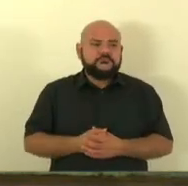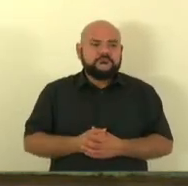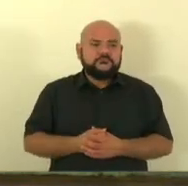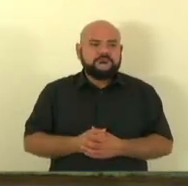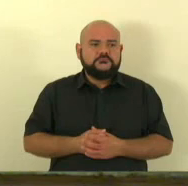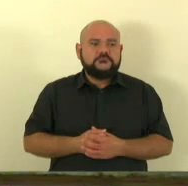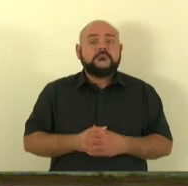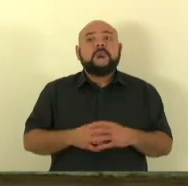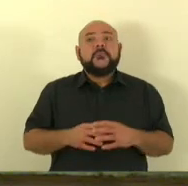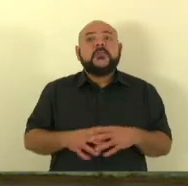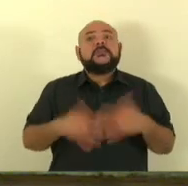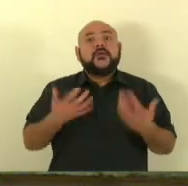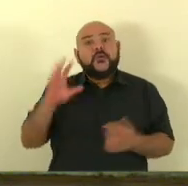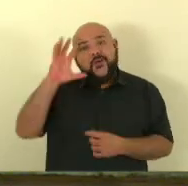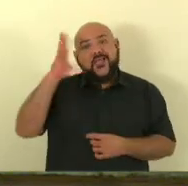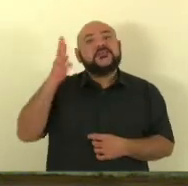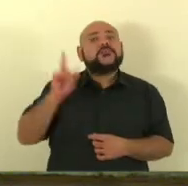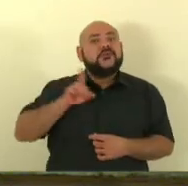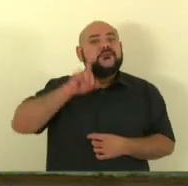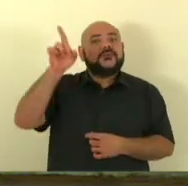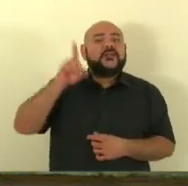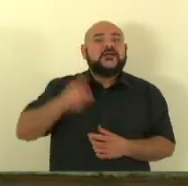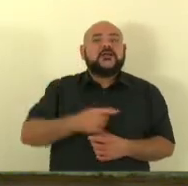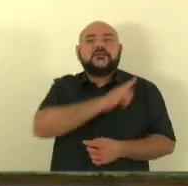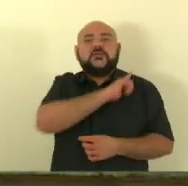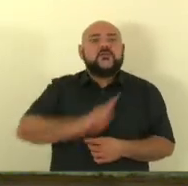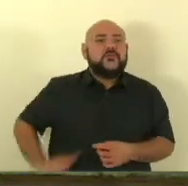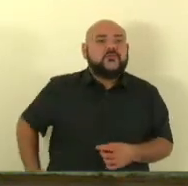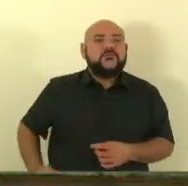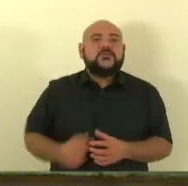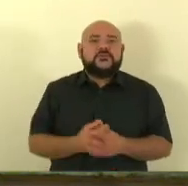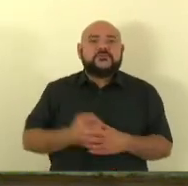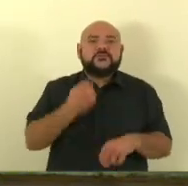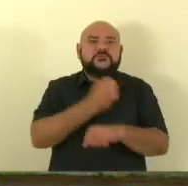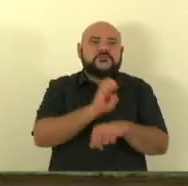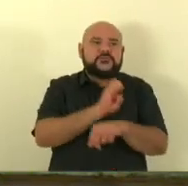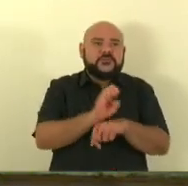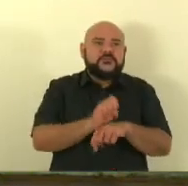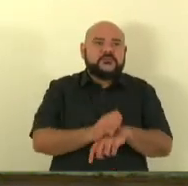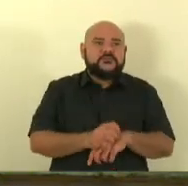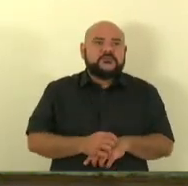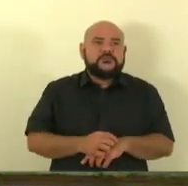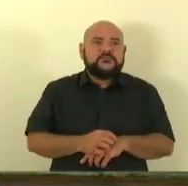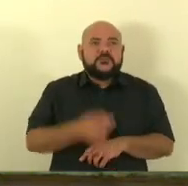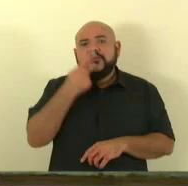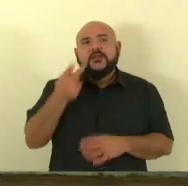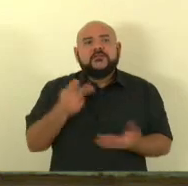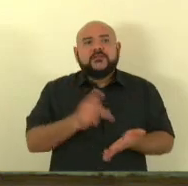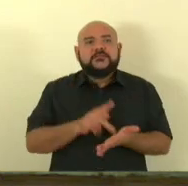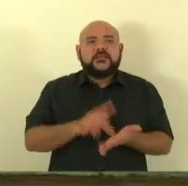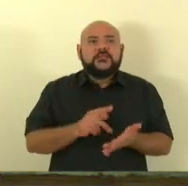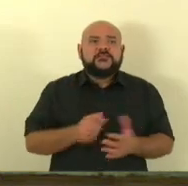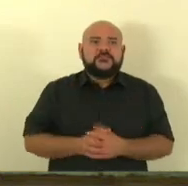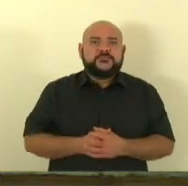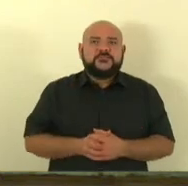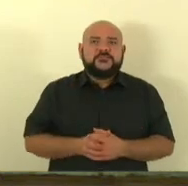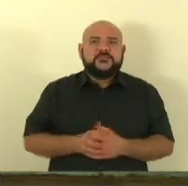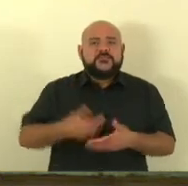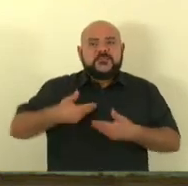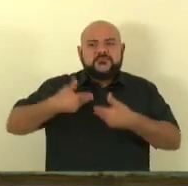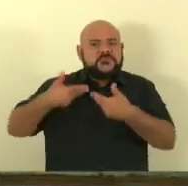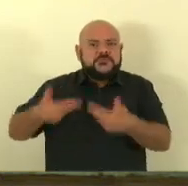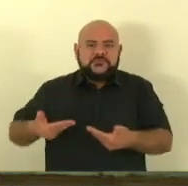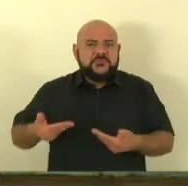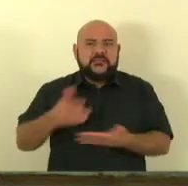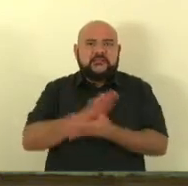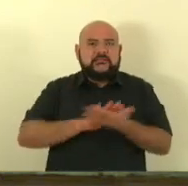resolve é lá com o governo do estado essa que é a verdade eu não fui convidado por ninguém